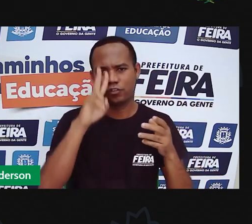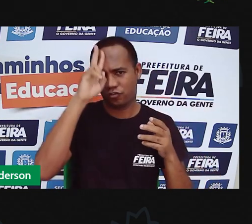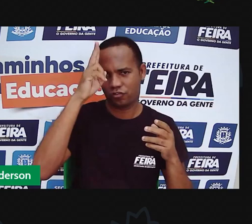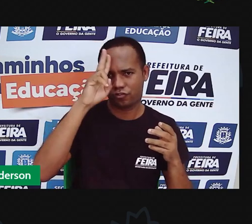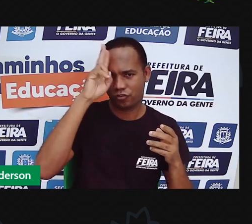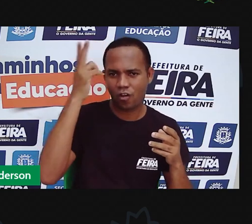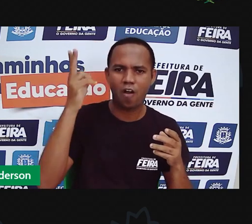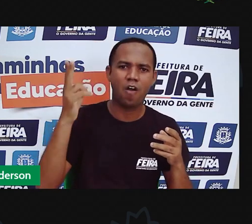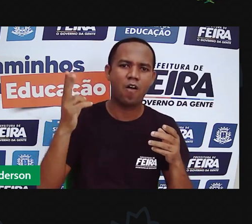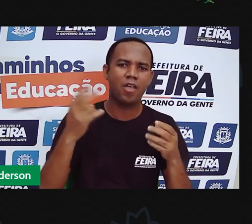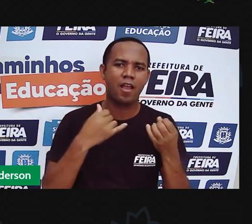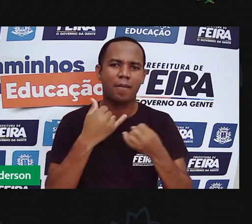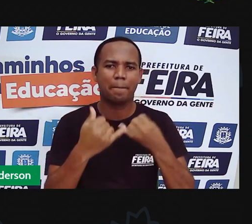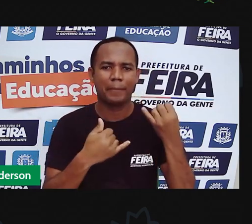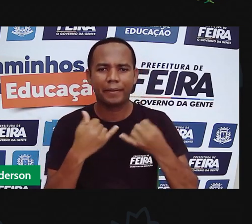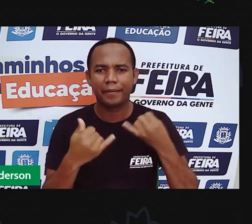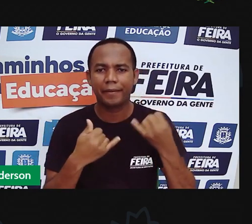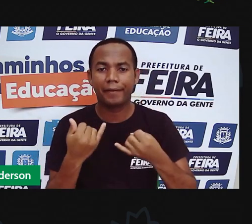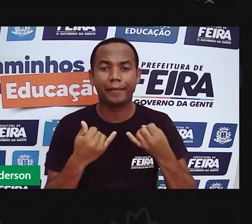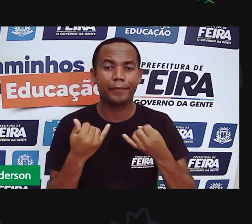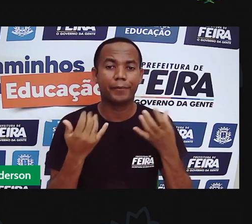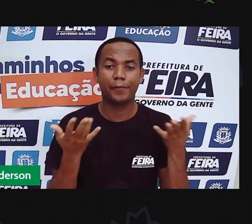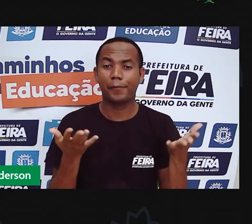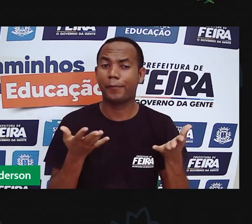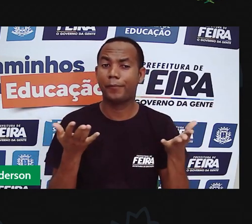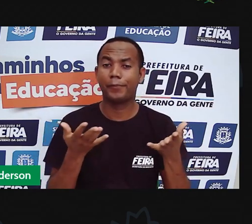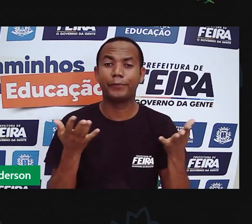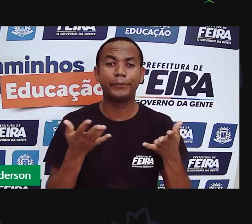brinquedos. E o que será que vamos falar hoje?